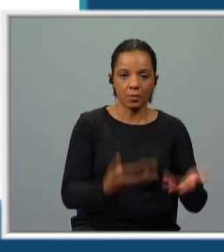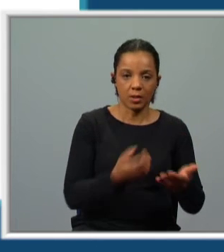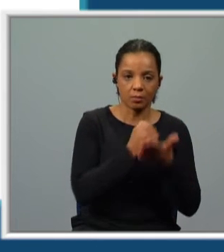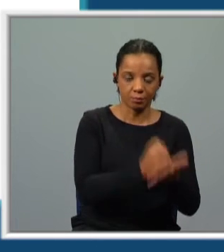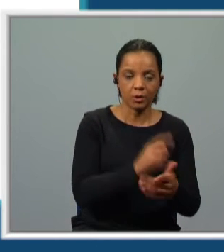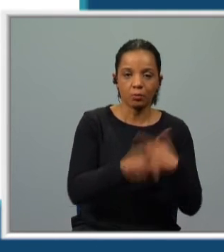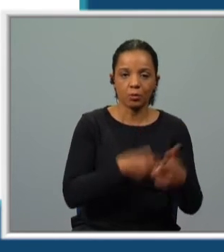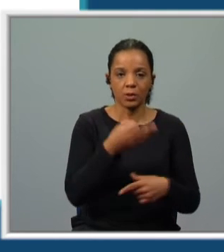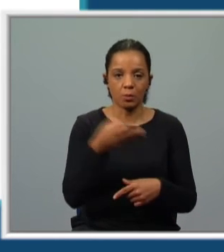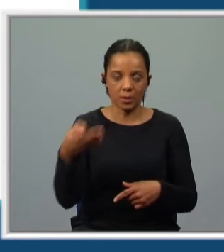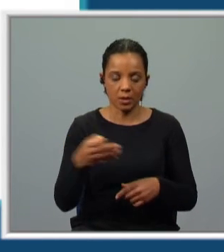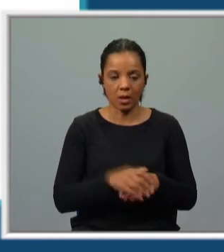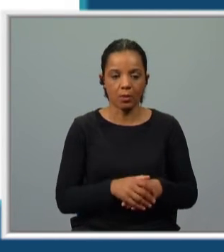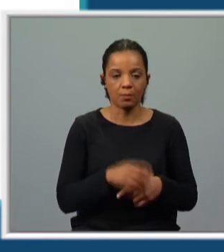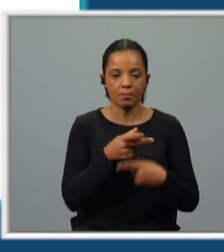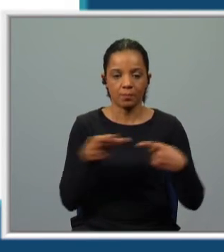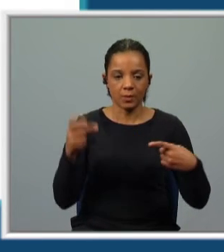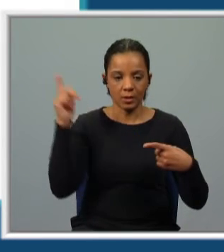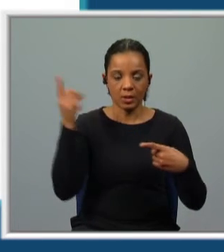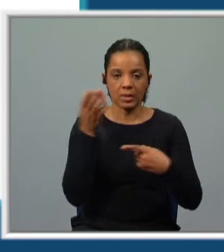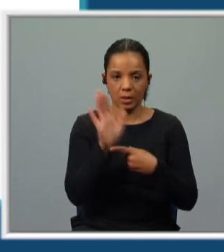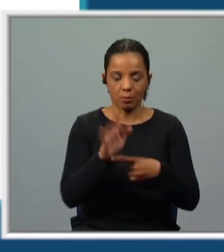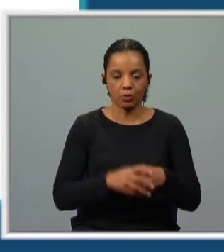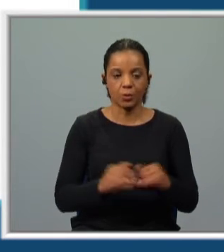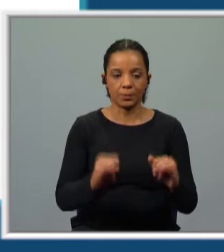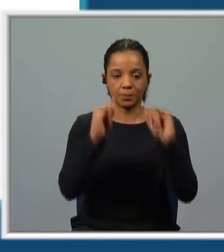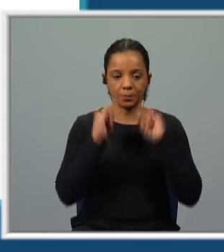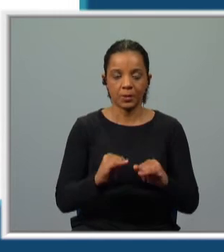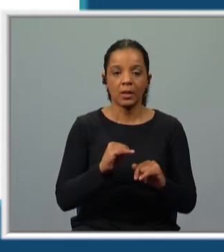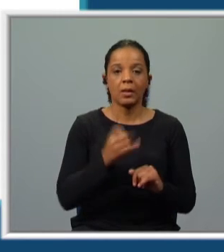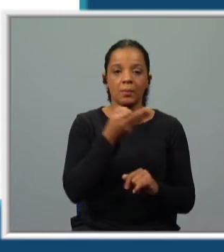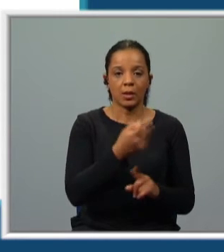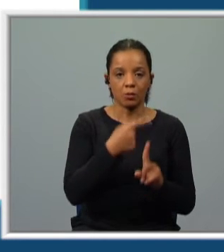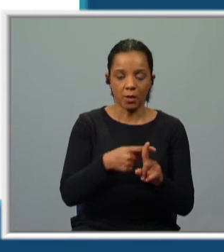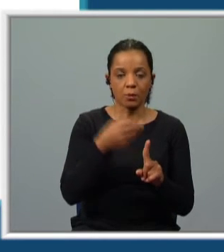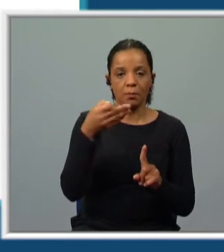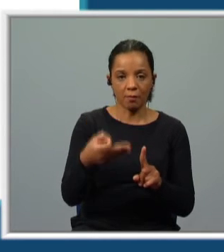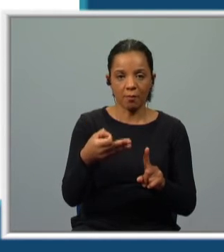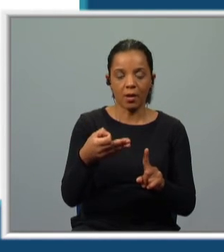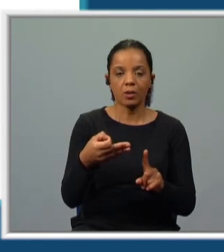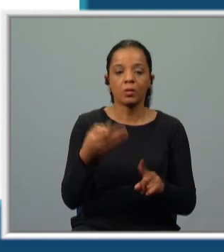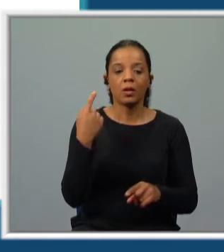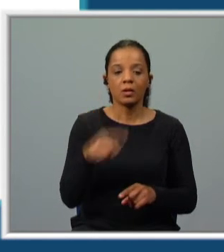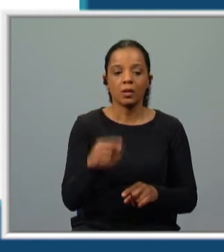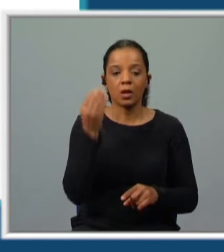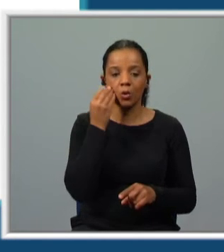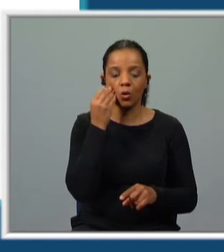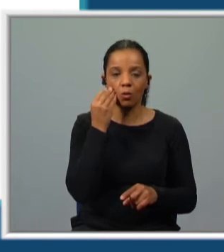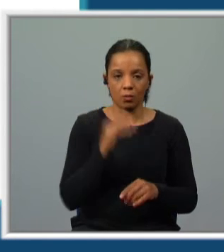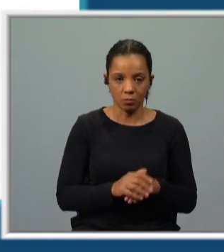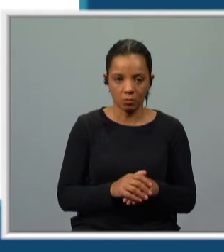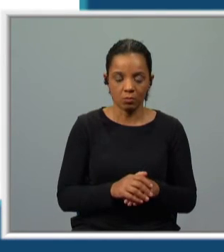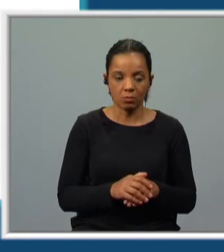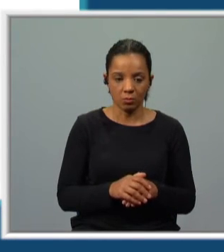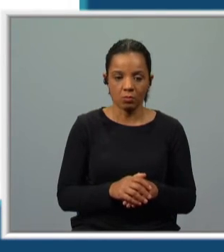o particípio passado, eu tenho cantado, eu tenha cantado. O pretérito mais que perfeito, vai ter o auxiliar no imperfeito. Eu tinha